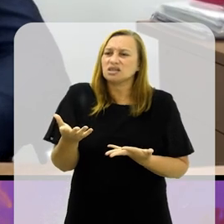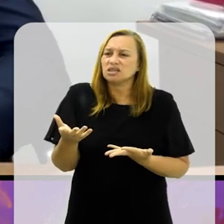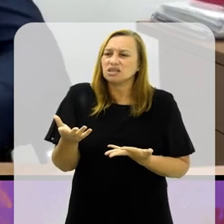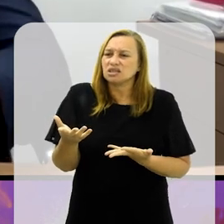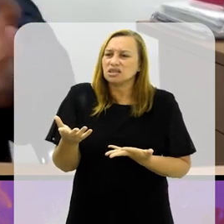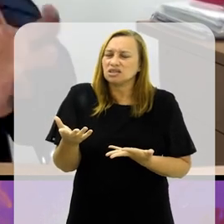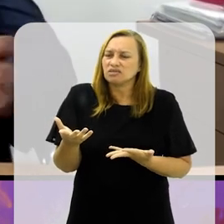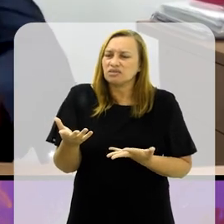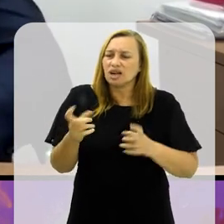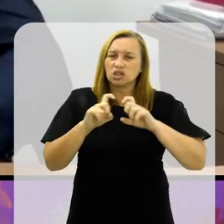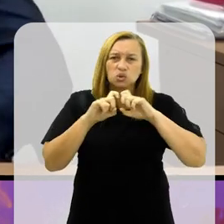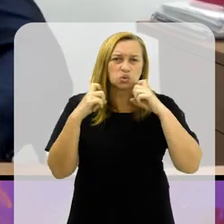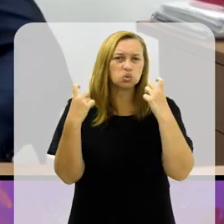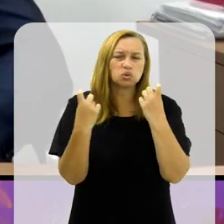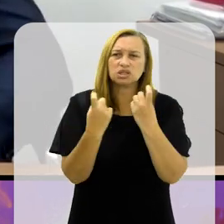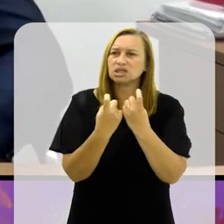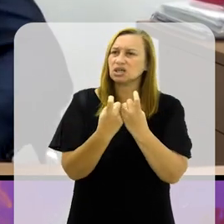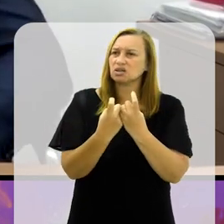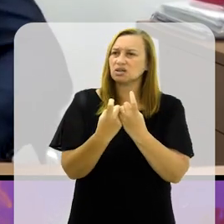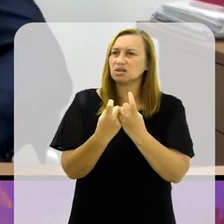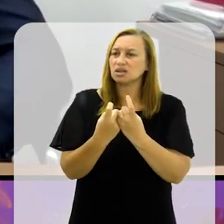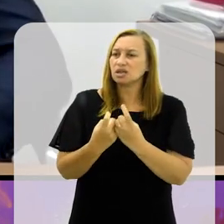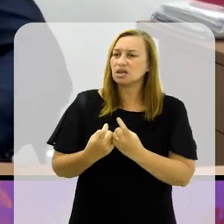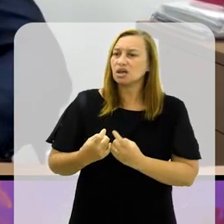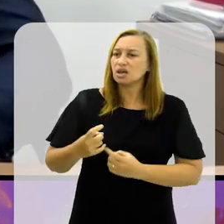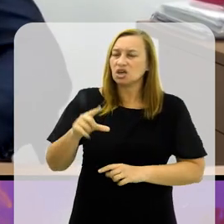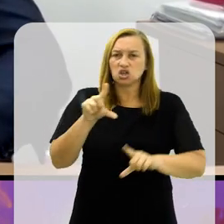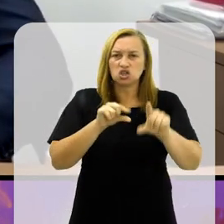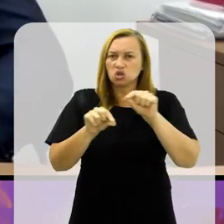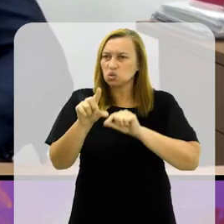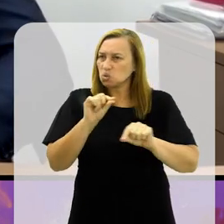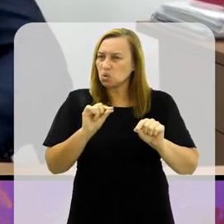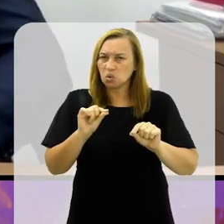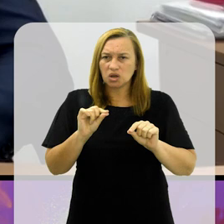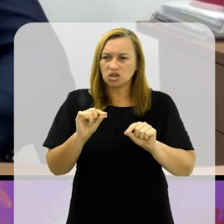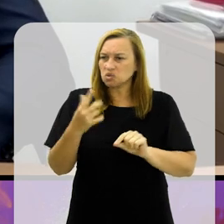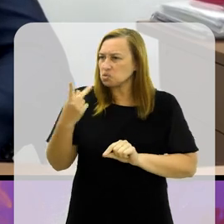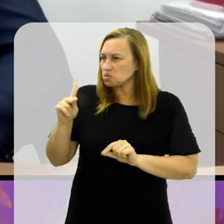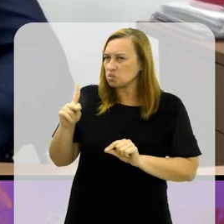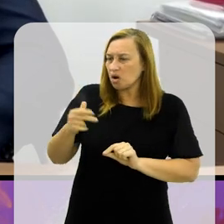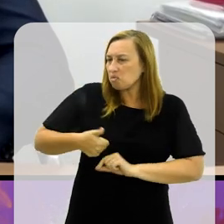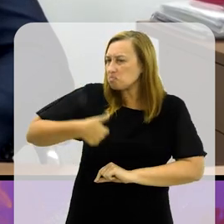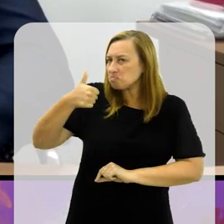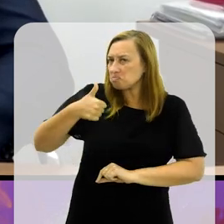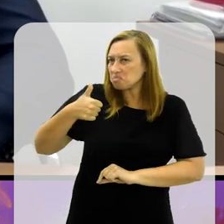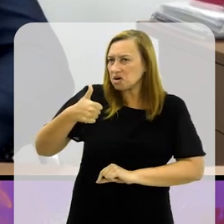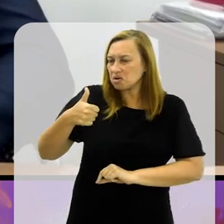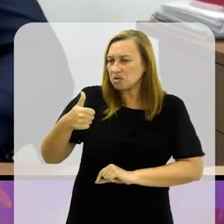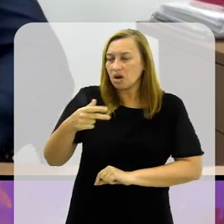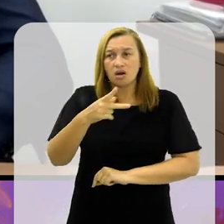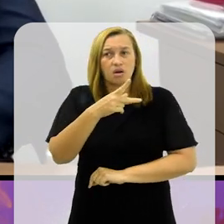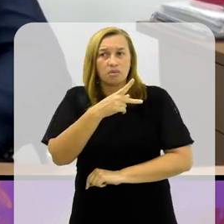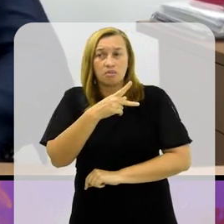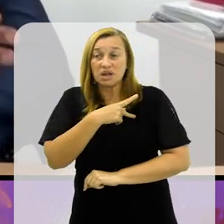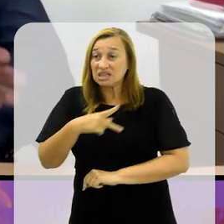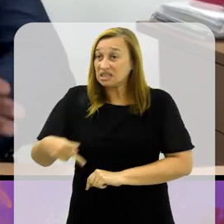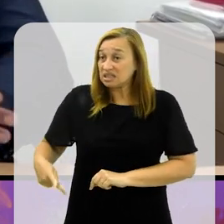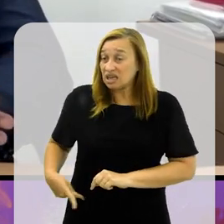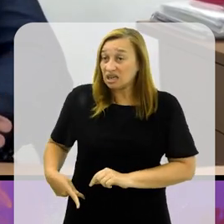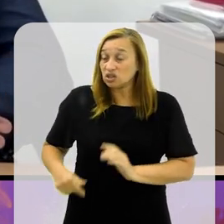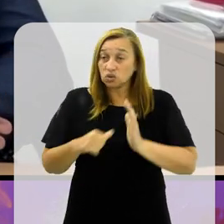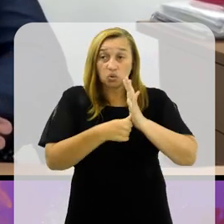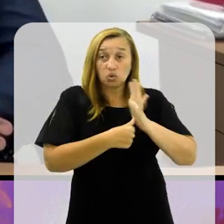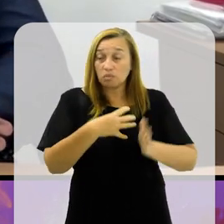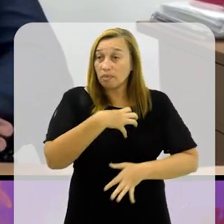sexualidade. Ele é o primeiro presidente do Bahia que foi ex